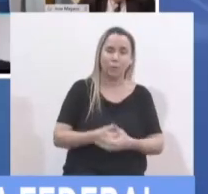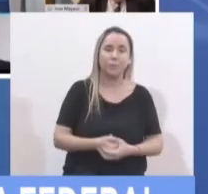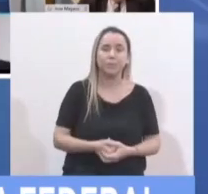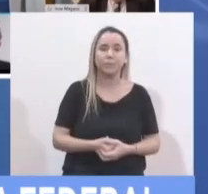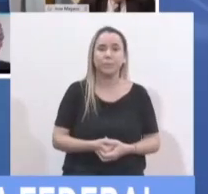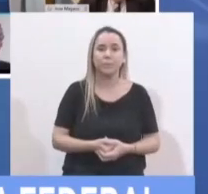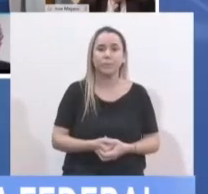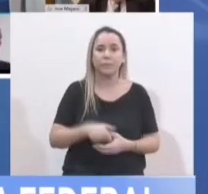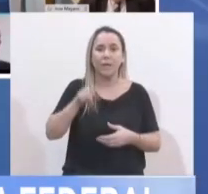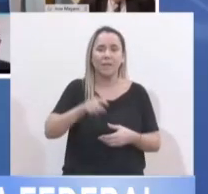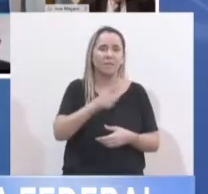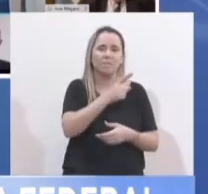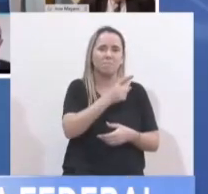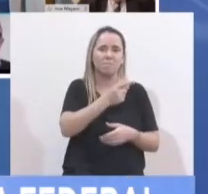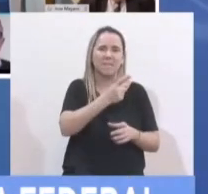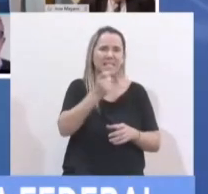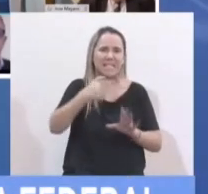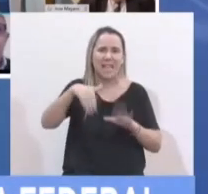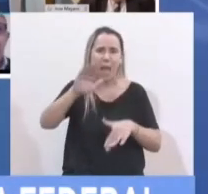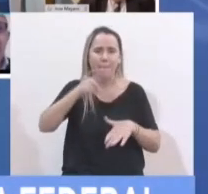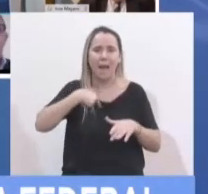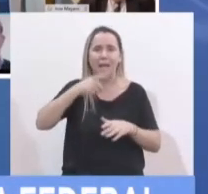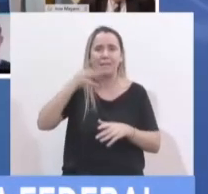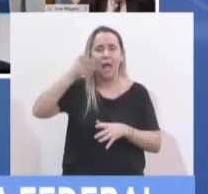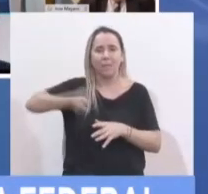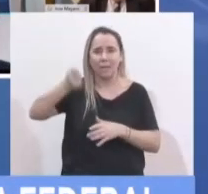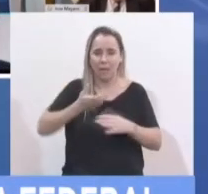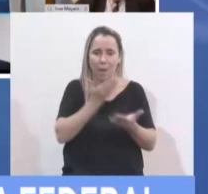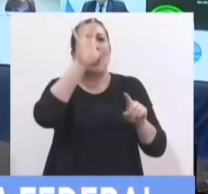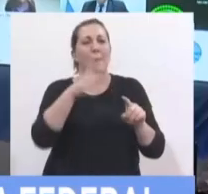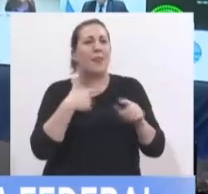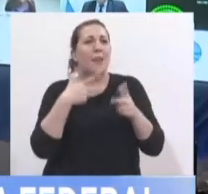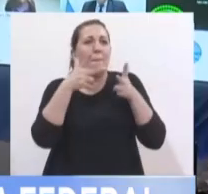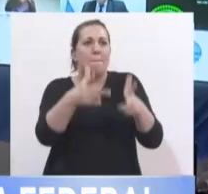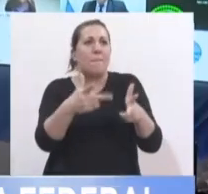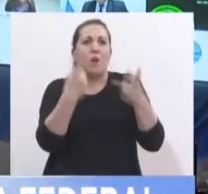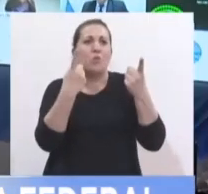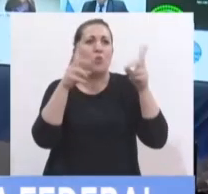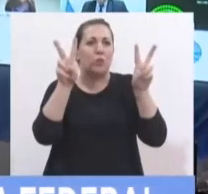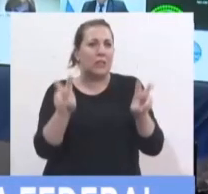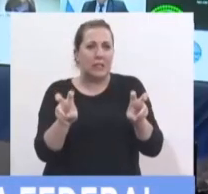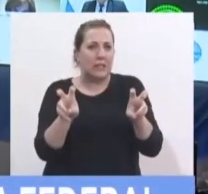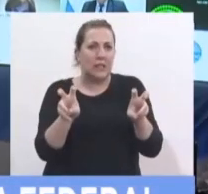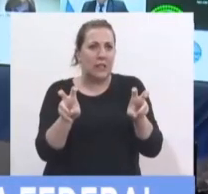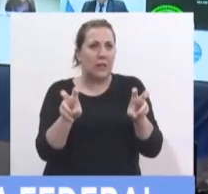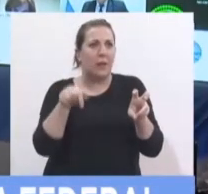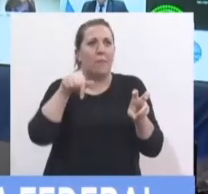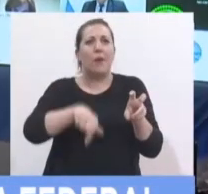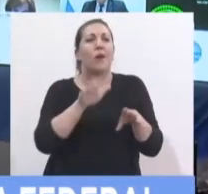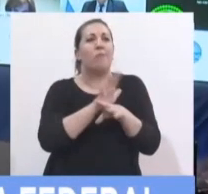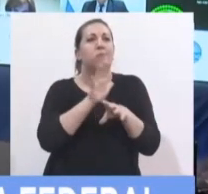A iniciativa, que já teve aprovação da Câmara dos Deputados, foi aprovada por 56 senadores, com 12 votos contrários.